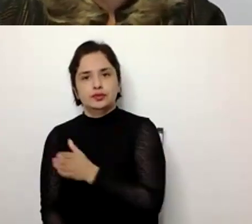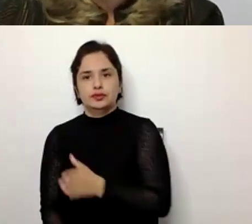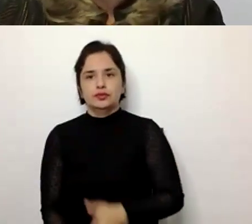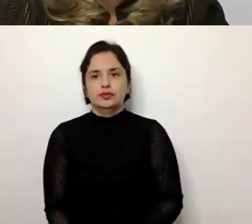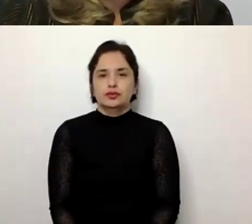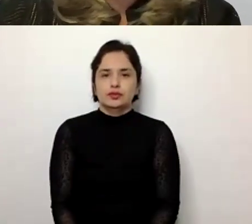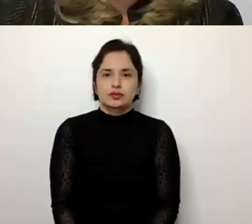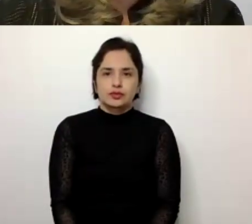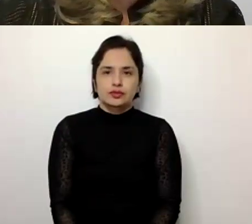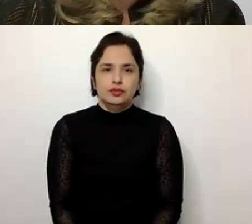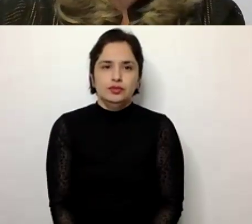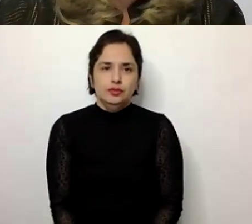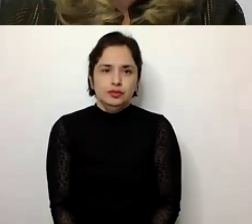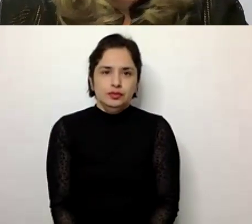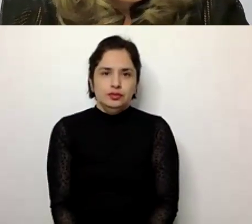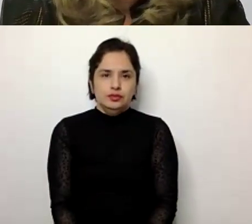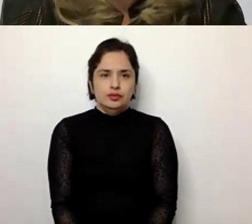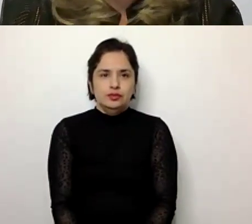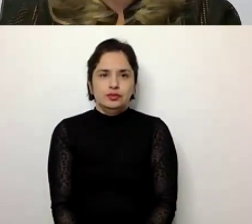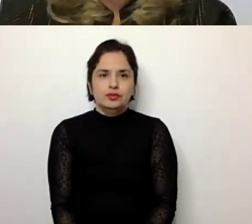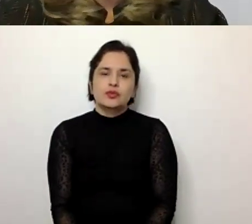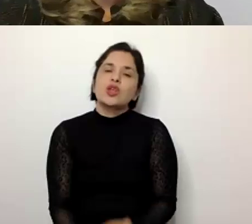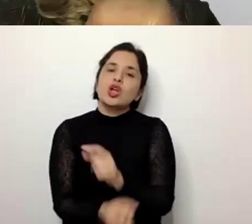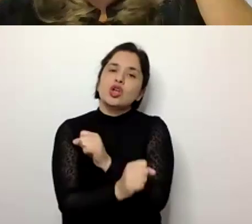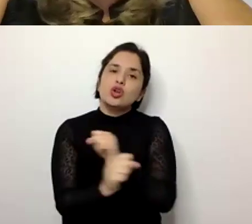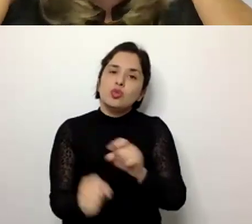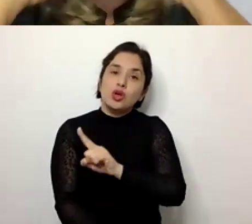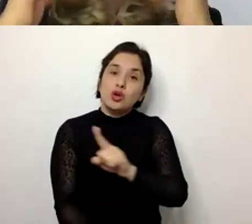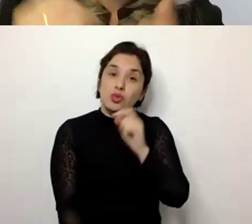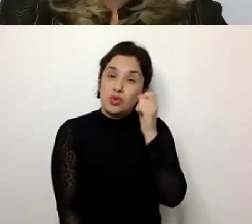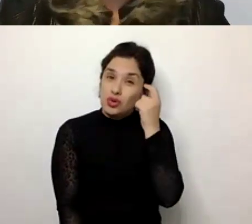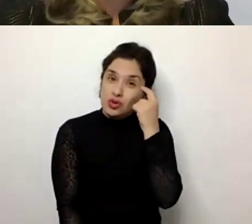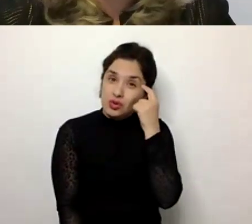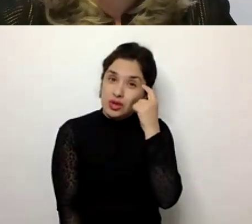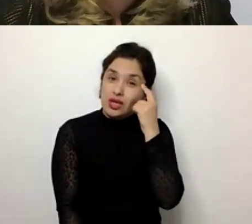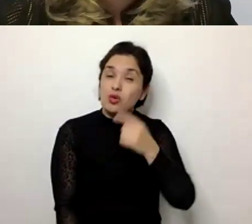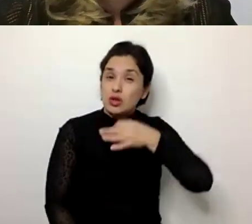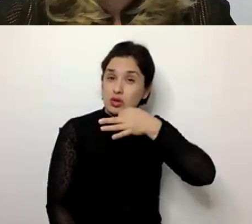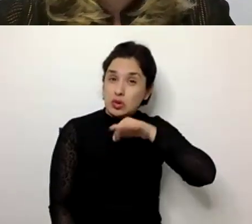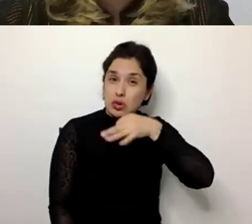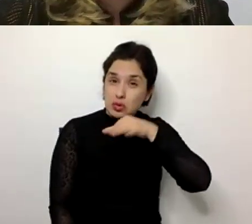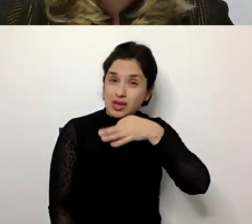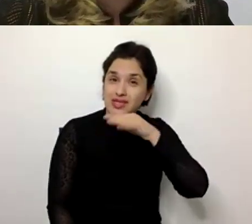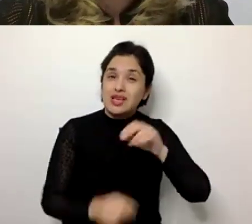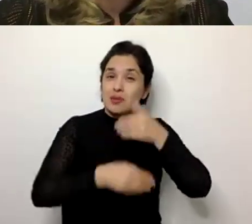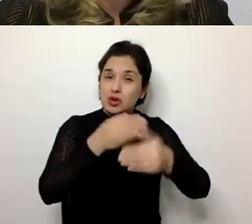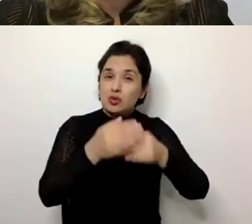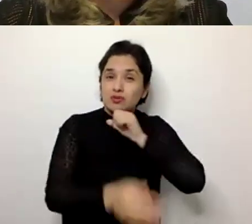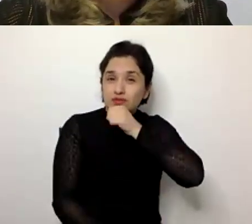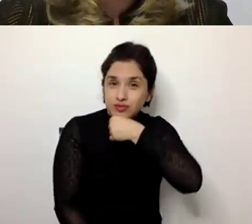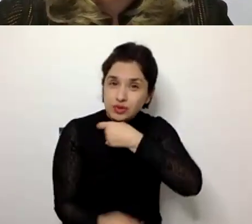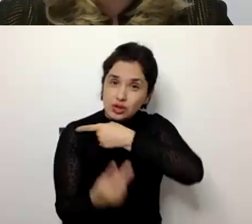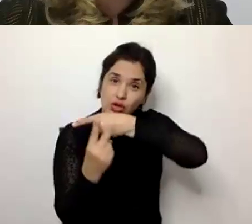nós não podemos deixar de considerar quando falamos do processo de envelhecimento, dos diferentes